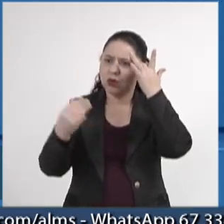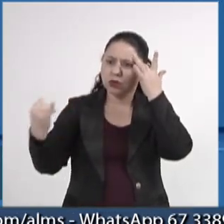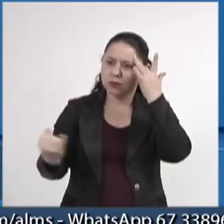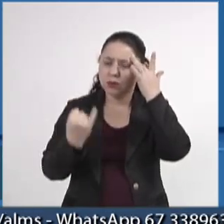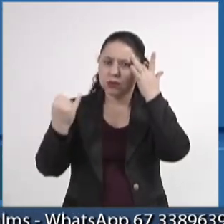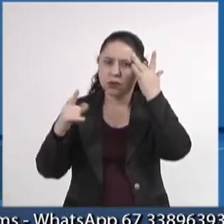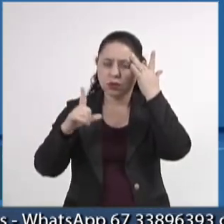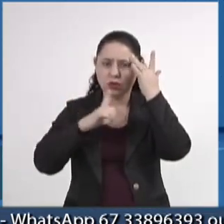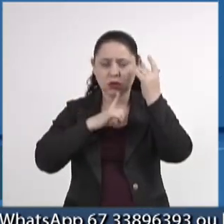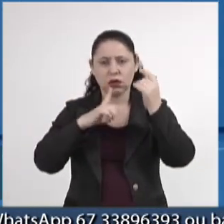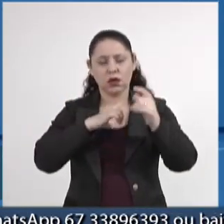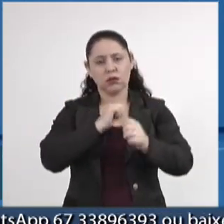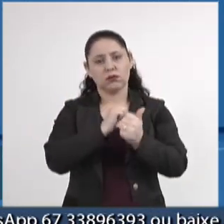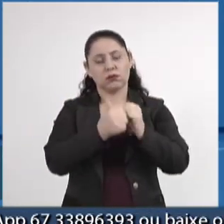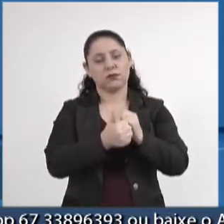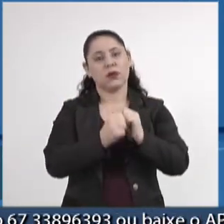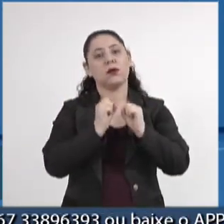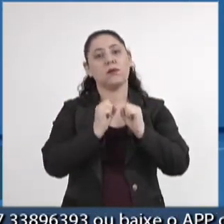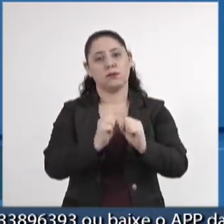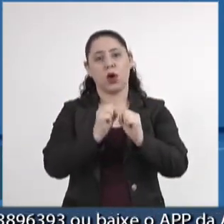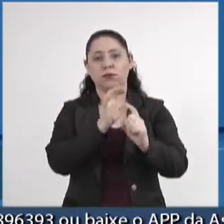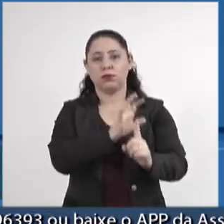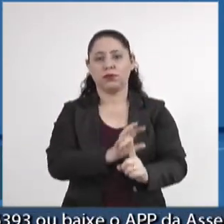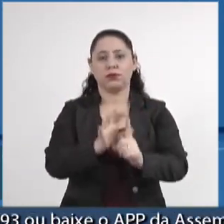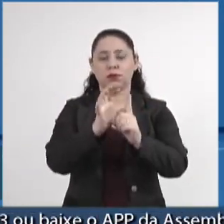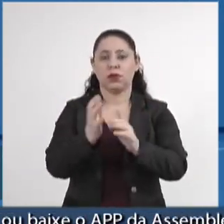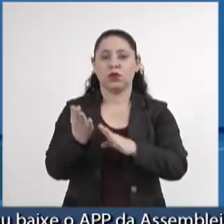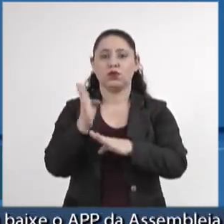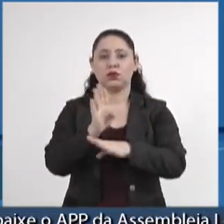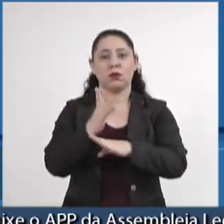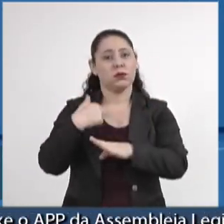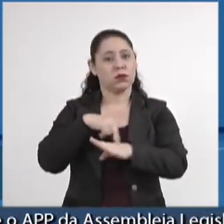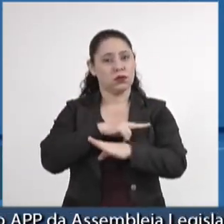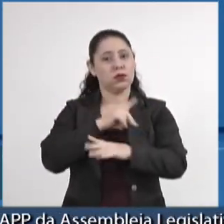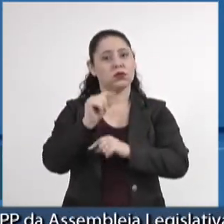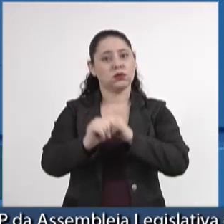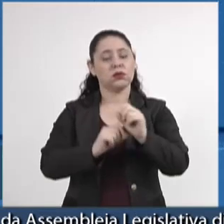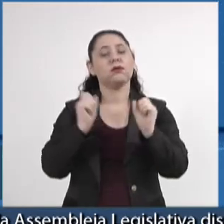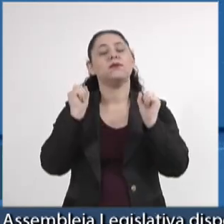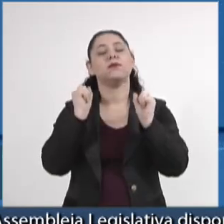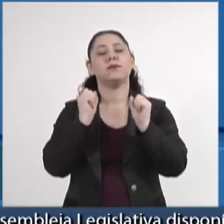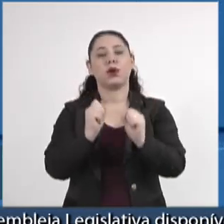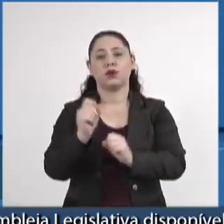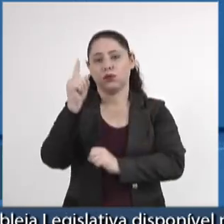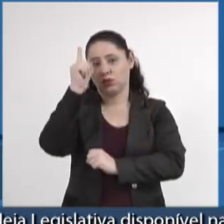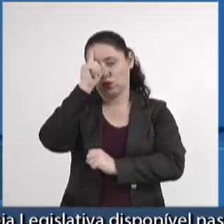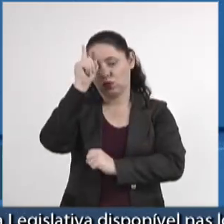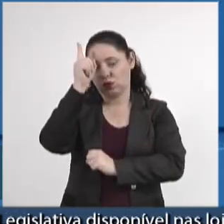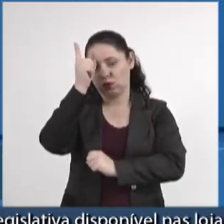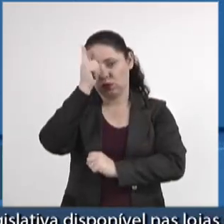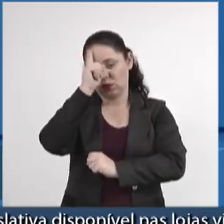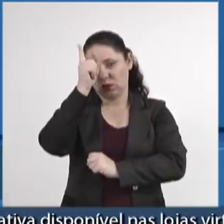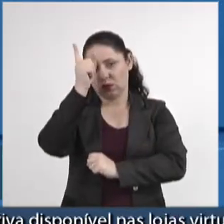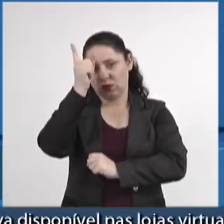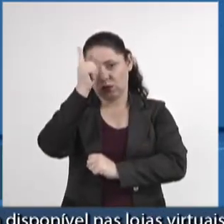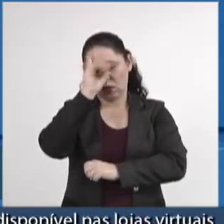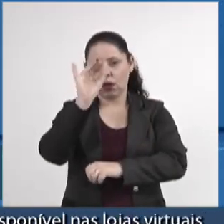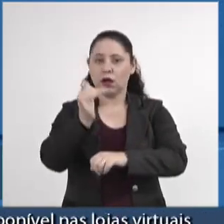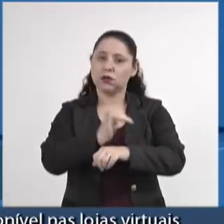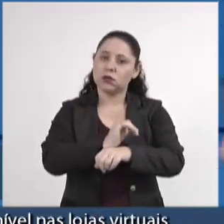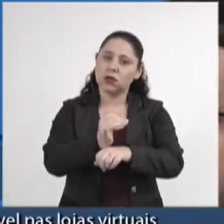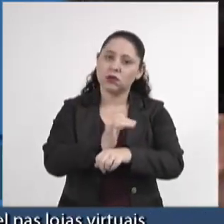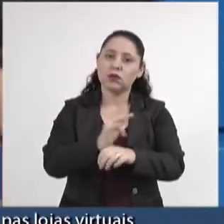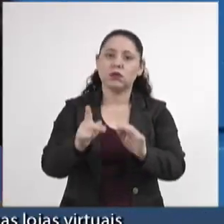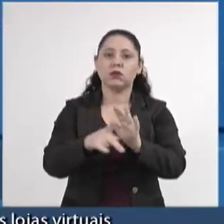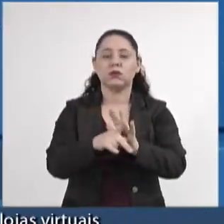essa repercussão possa refletir e contribuir para que nós possamos, no dia a dia, nas atitudes